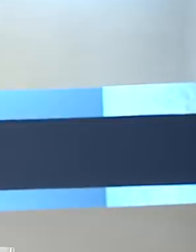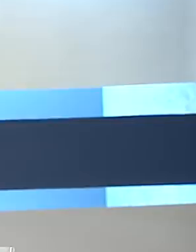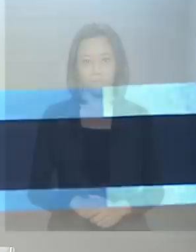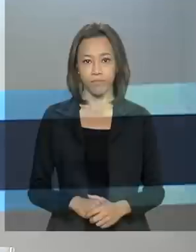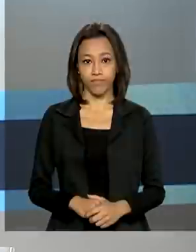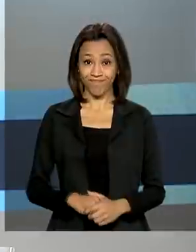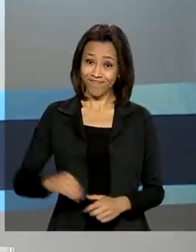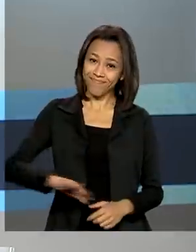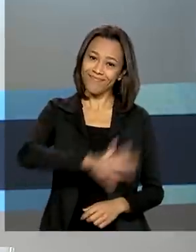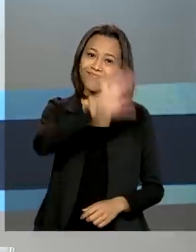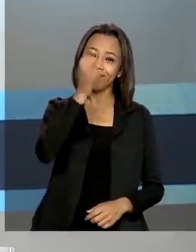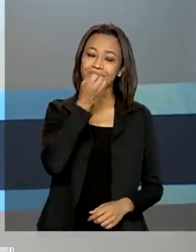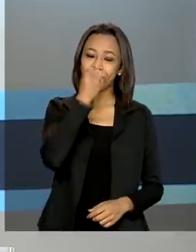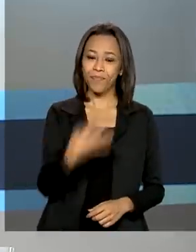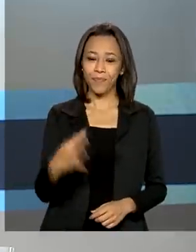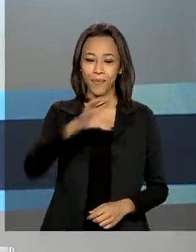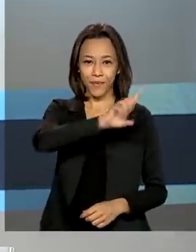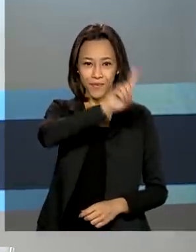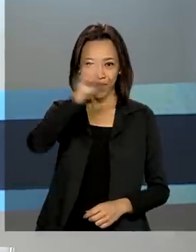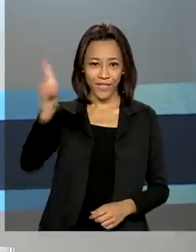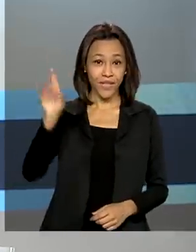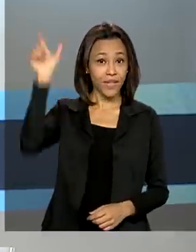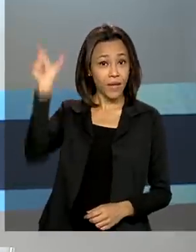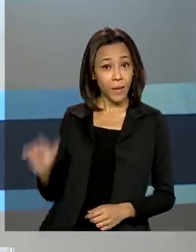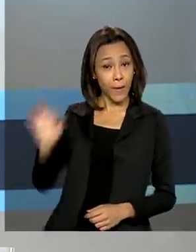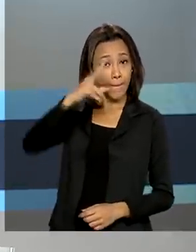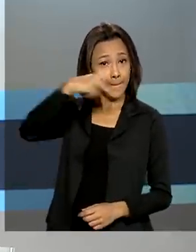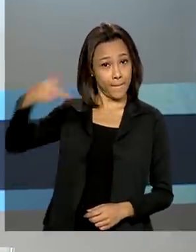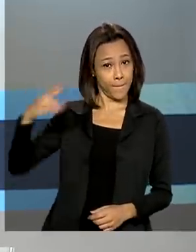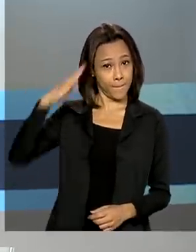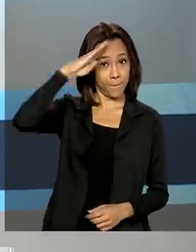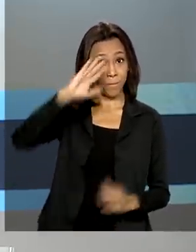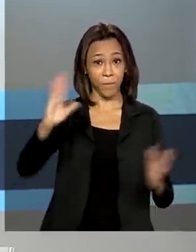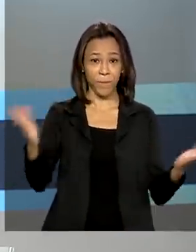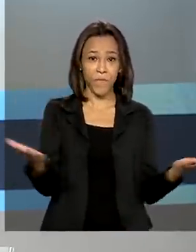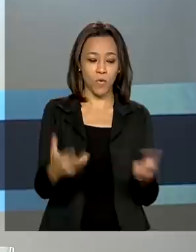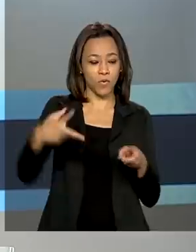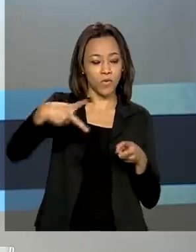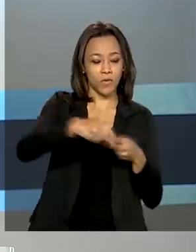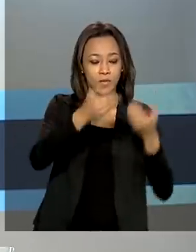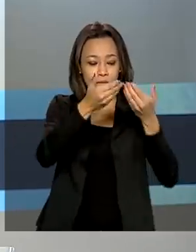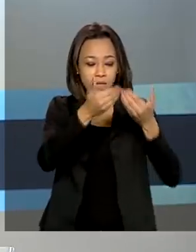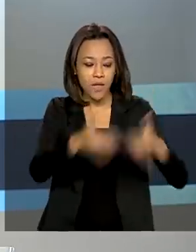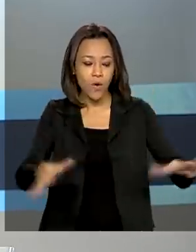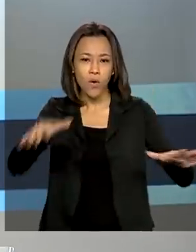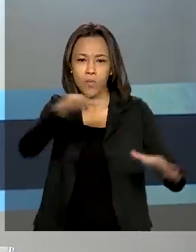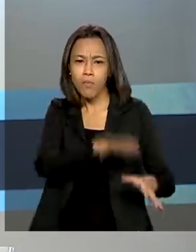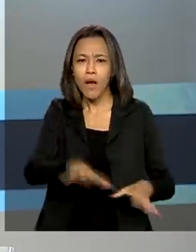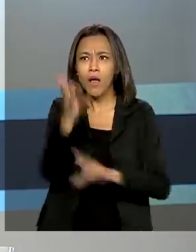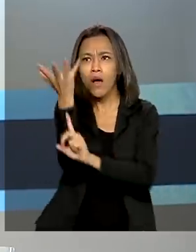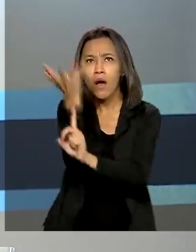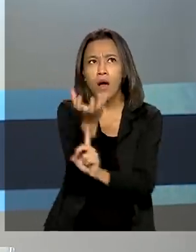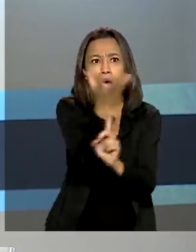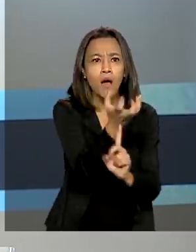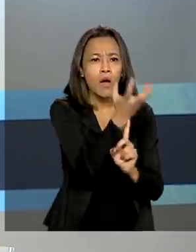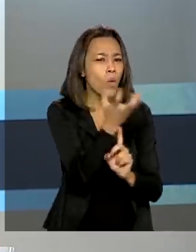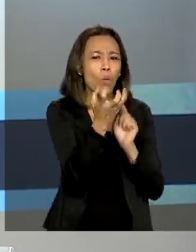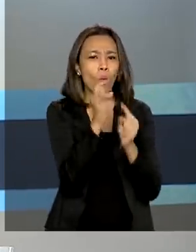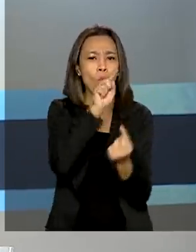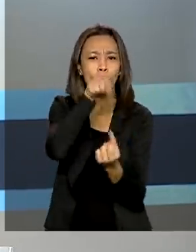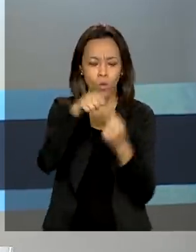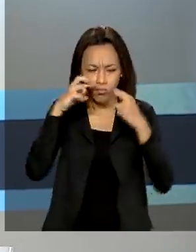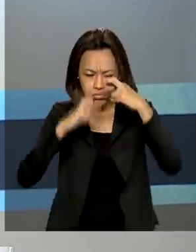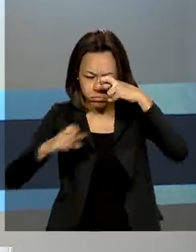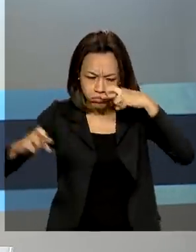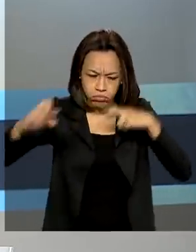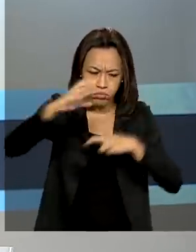Olá, bom dia! Presidente Jair Bolsonaro inaugura hoje Estação Radar, que vai reforçar a vigilância nas fronteiras